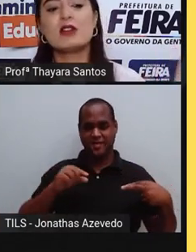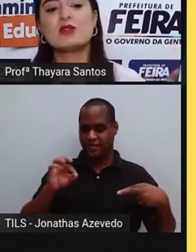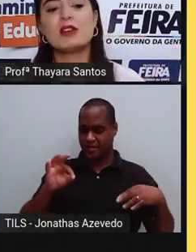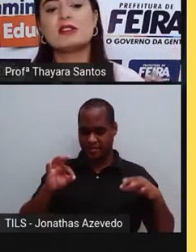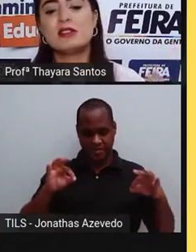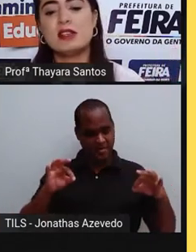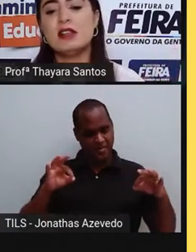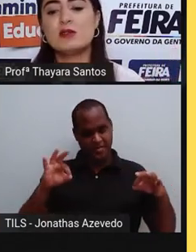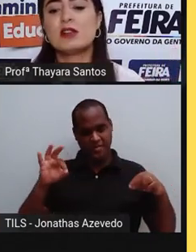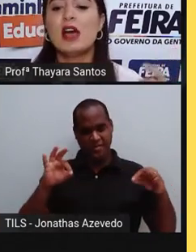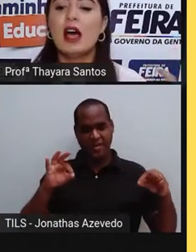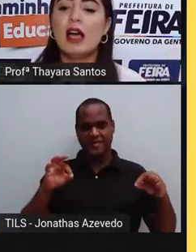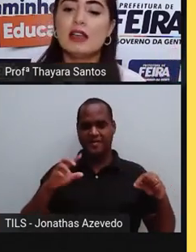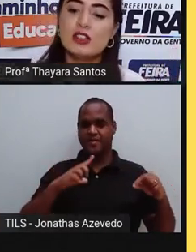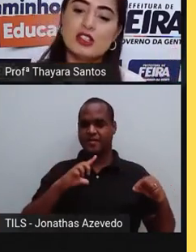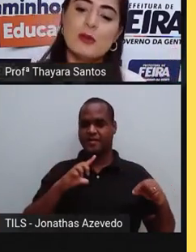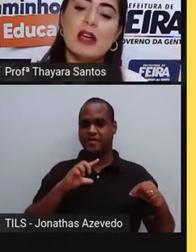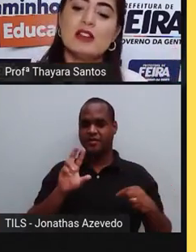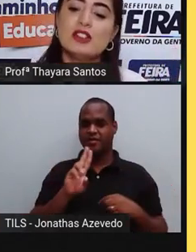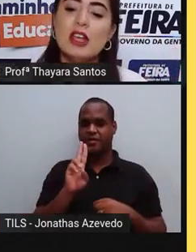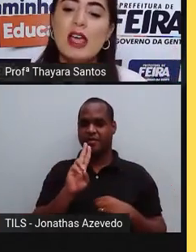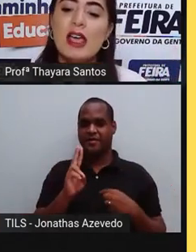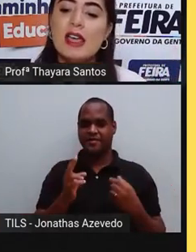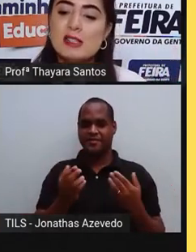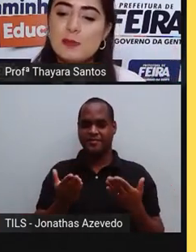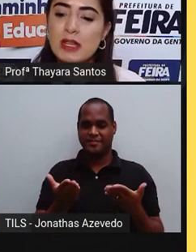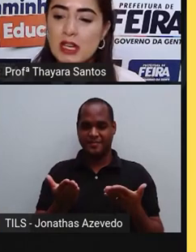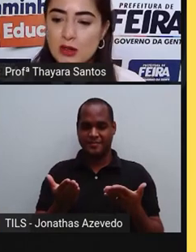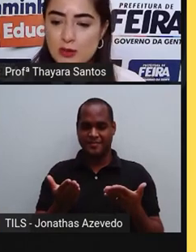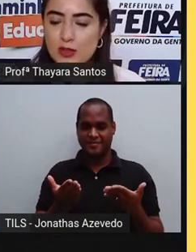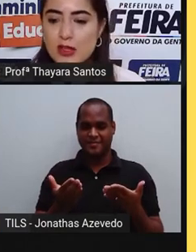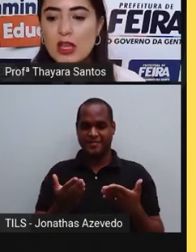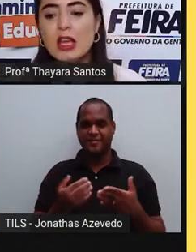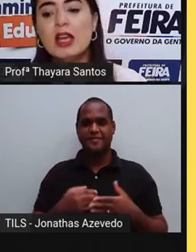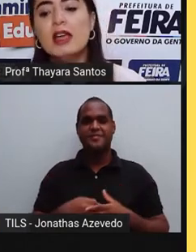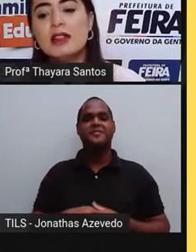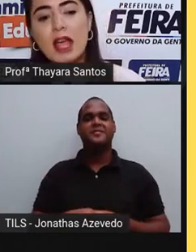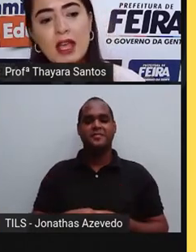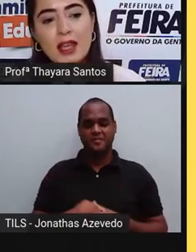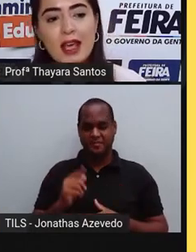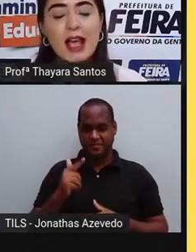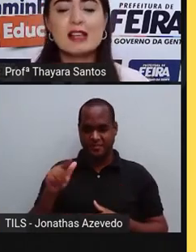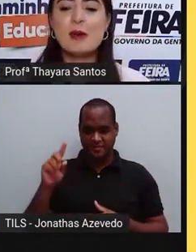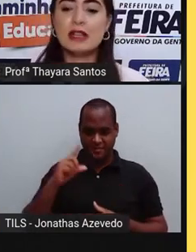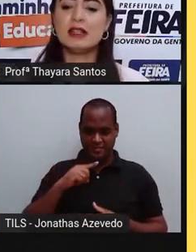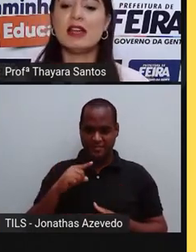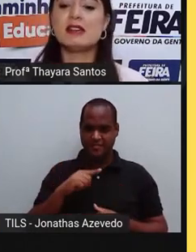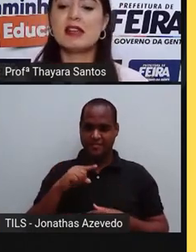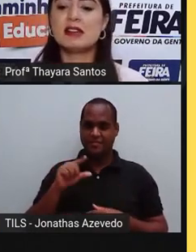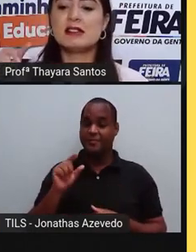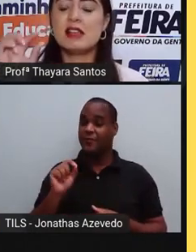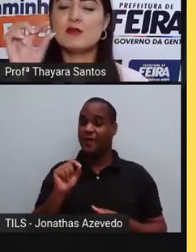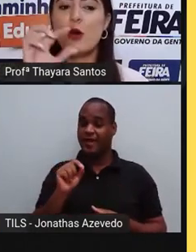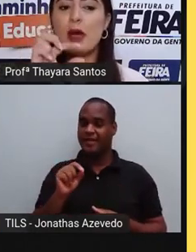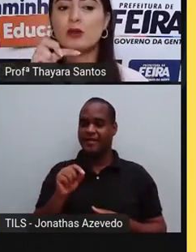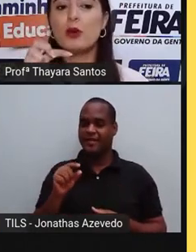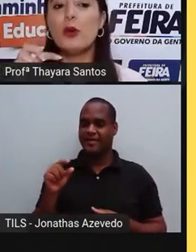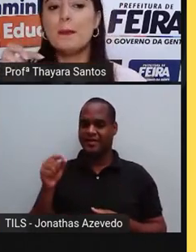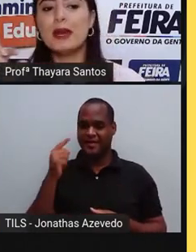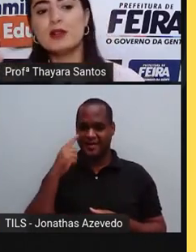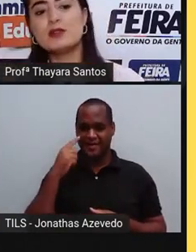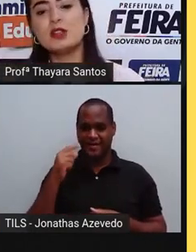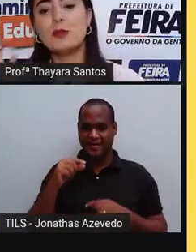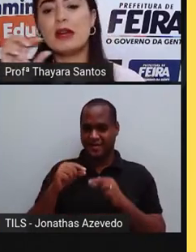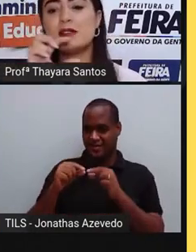flagelos ou esses cílios. Aí a gente chama elas de espirilos. E tem as bactérias que elas têm esse formato